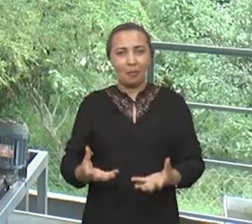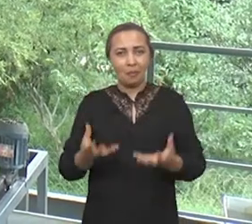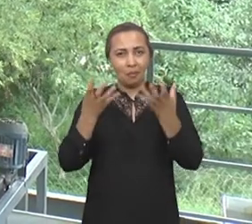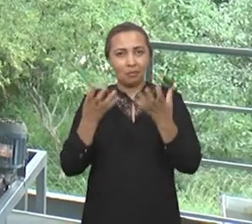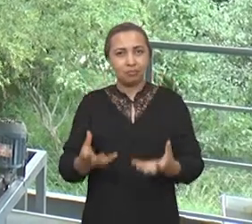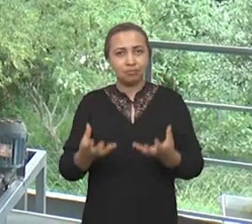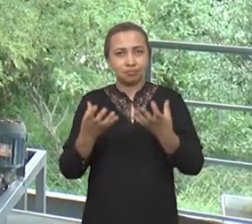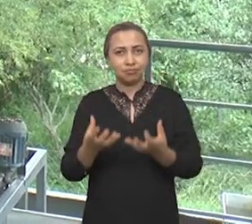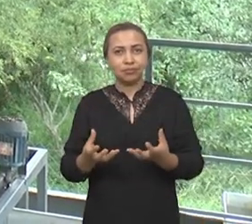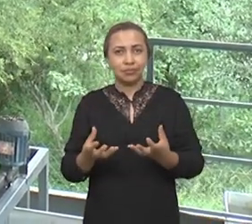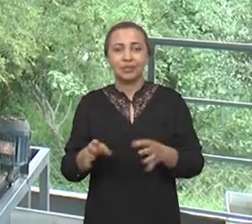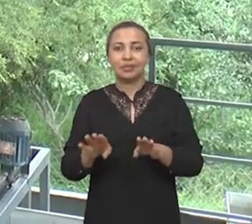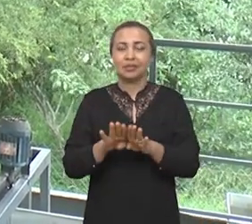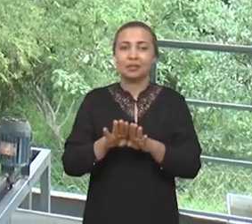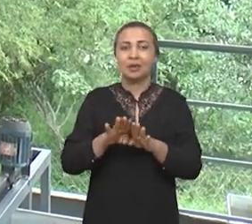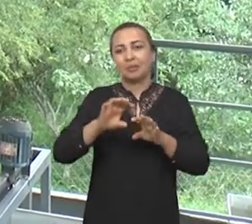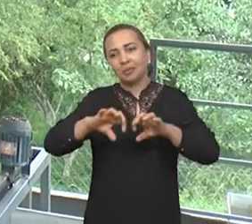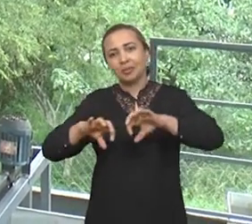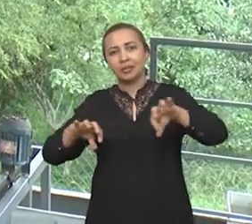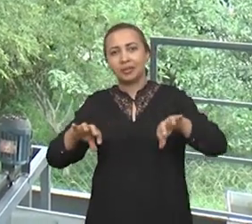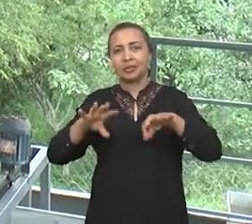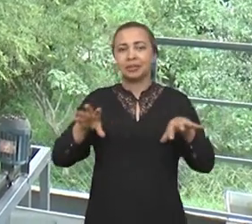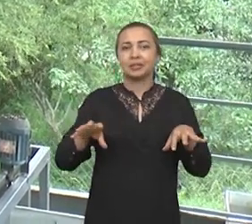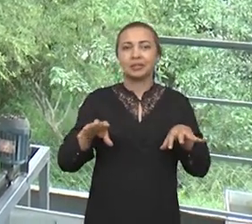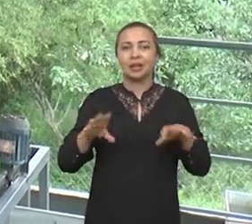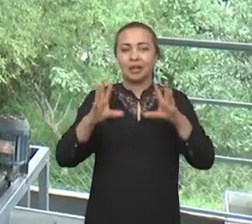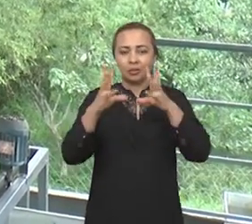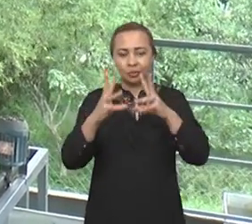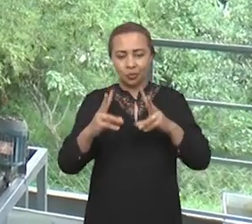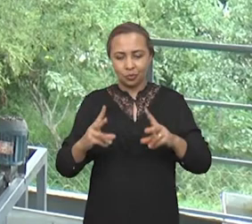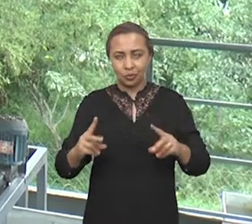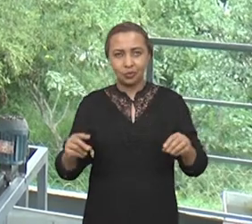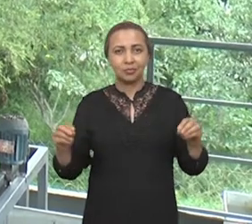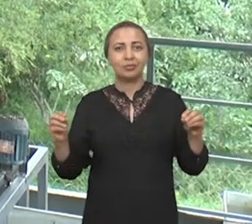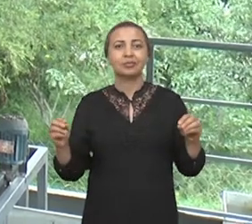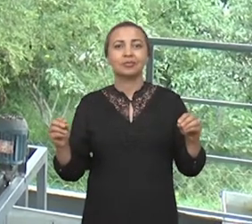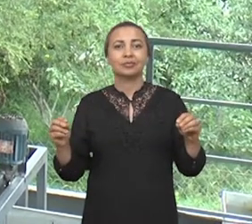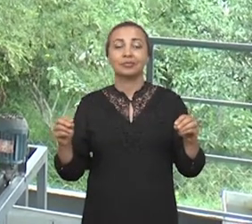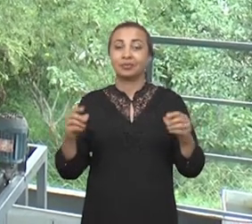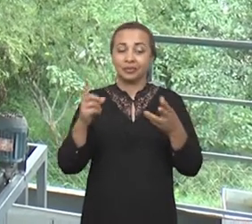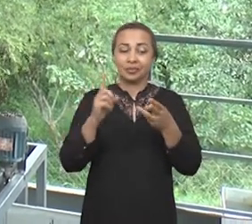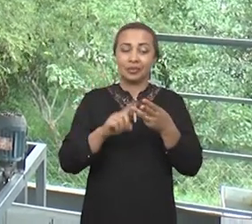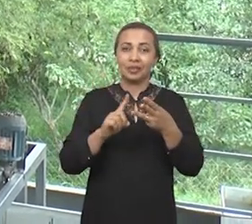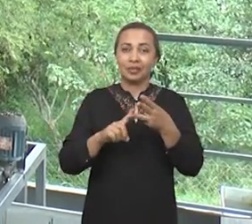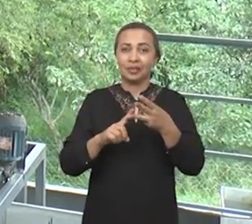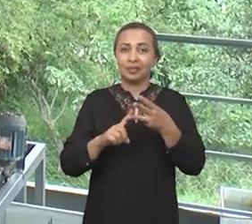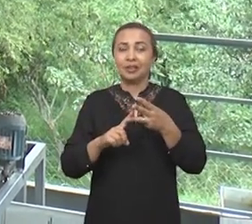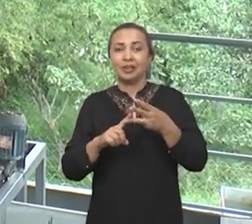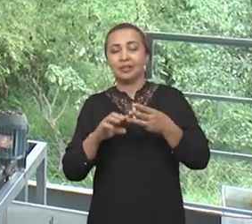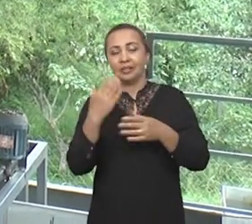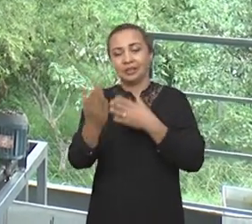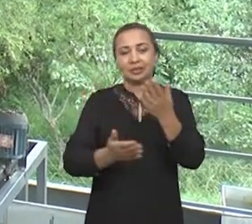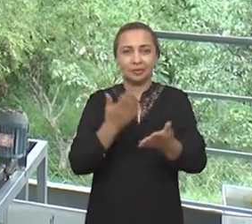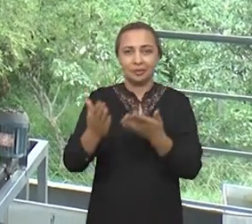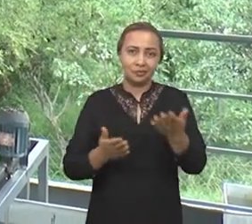maior e na unidade de decantação, ele vai poder se alimentar. Então, após essa decantação, que é a terceira etapa aqui do nosso